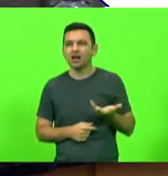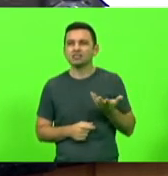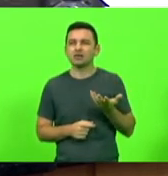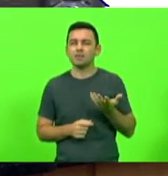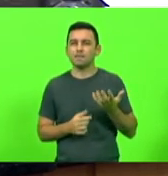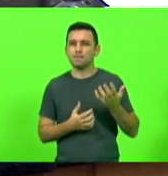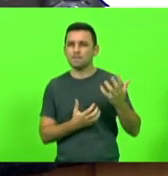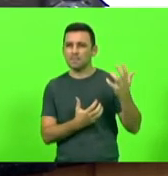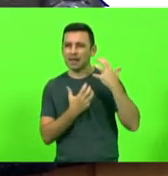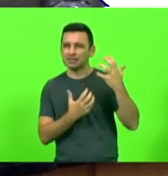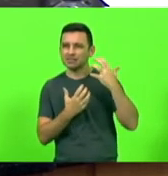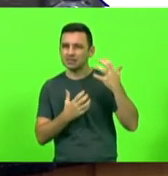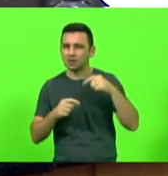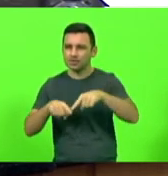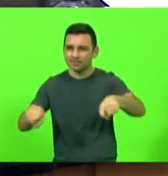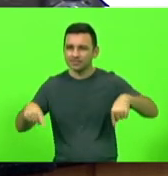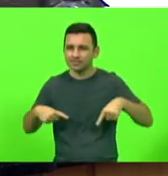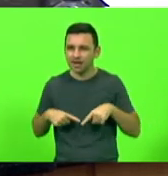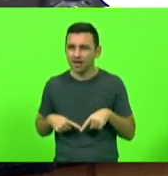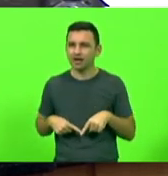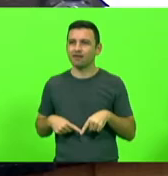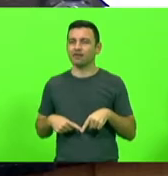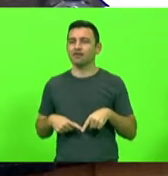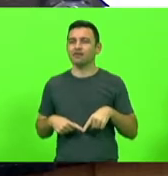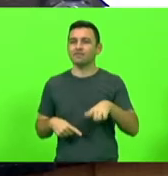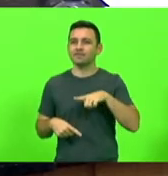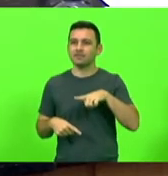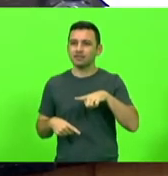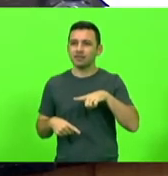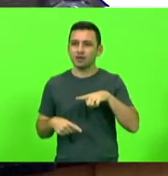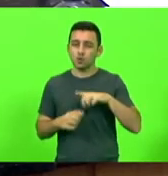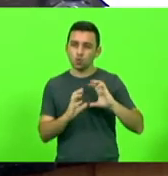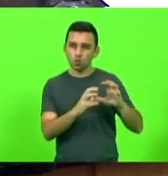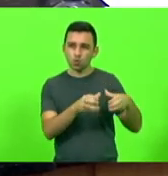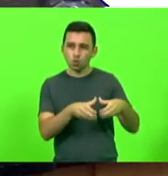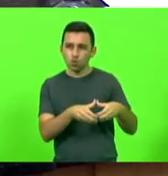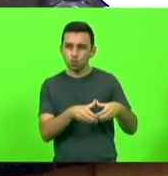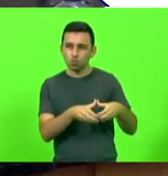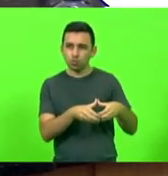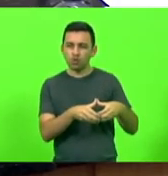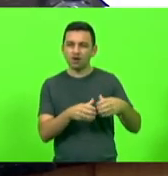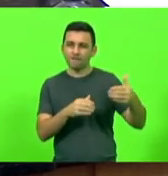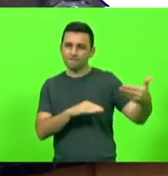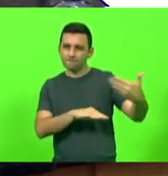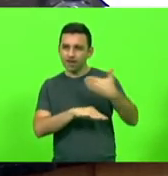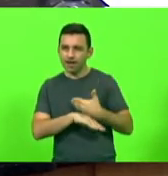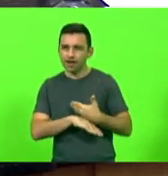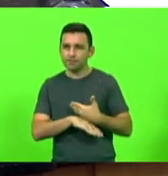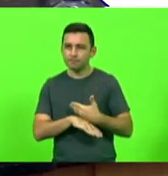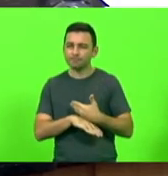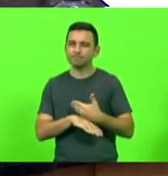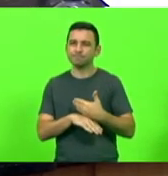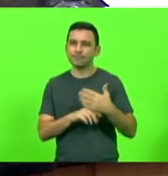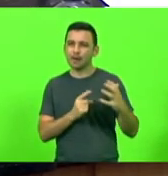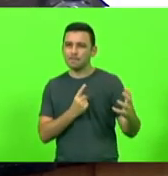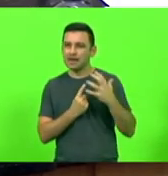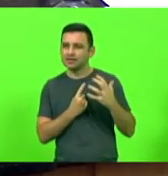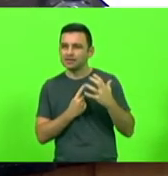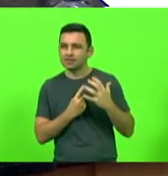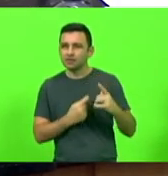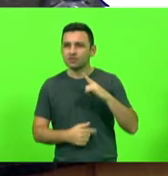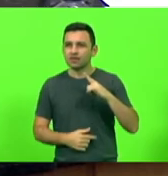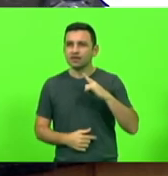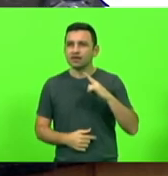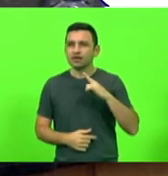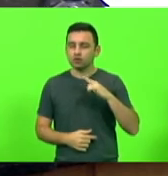recebemos nos nossos gabinetes, as corporações organizadas que vêm aqui pressionar os deputados, que o que